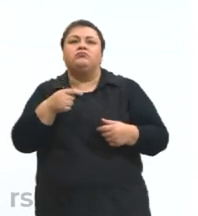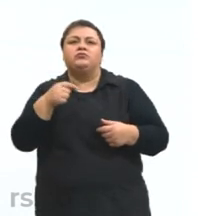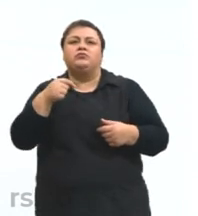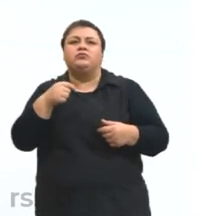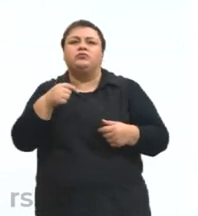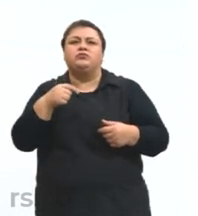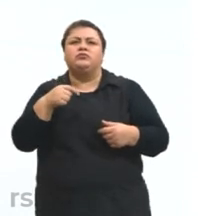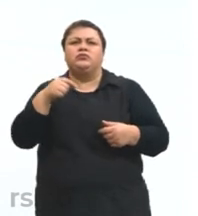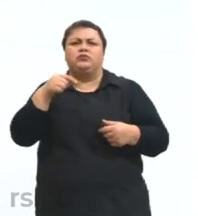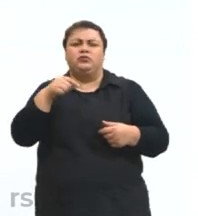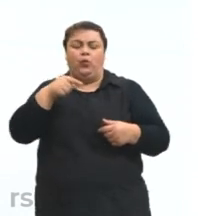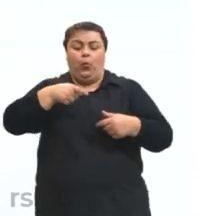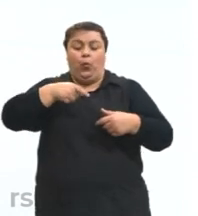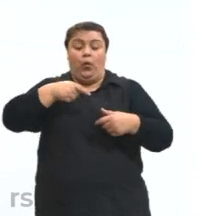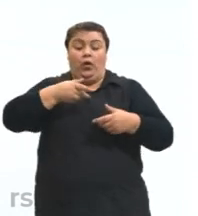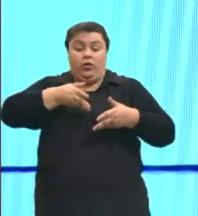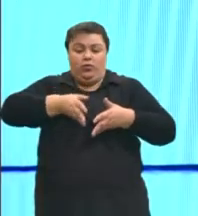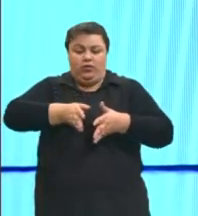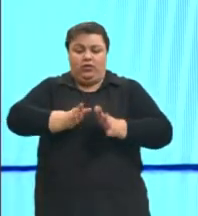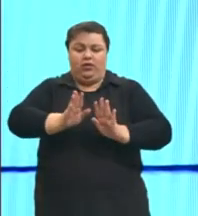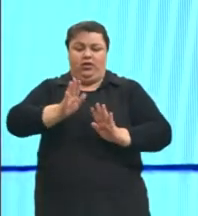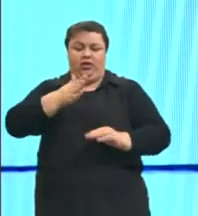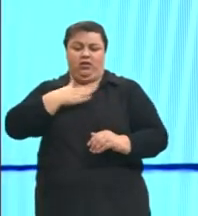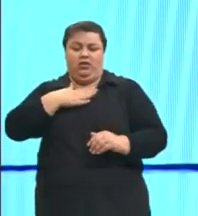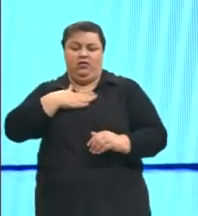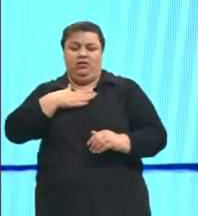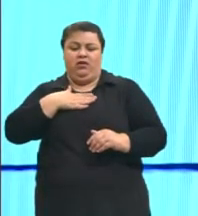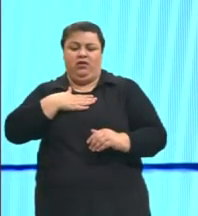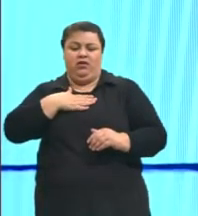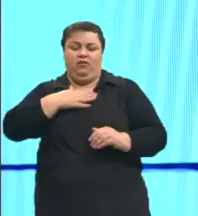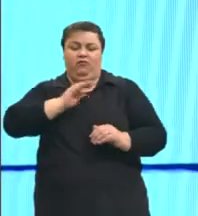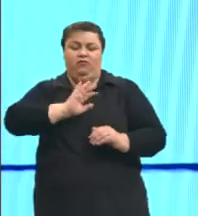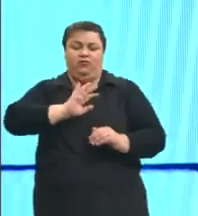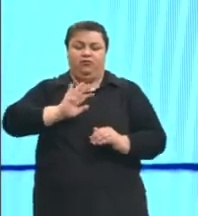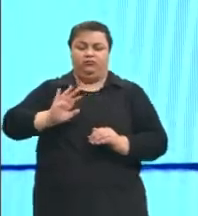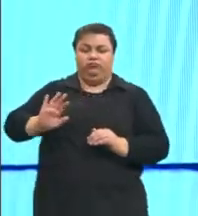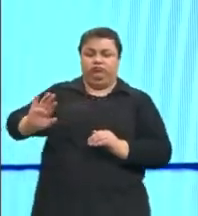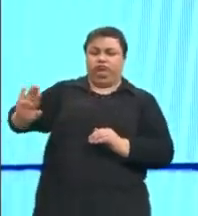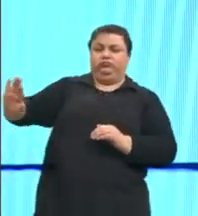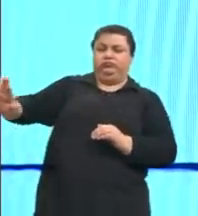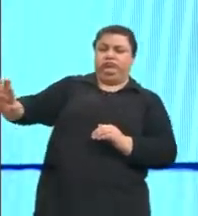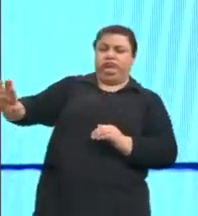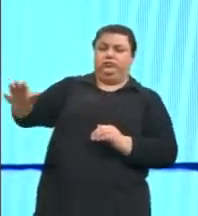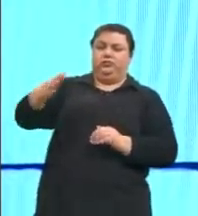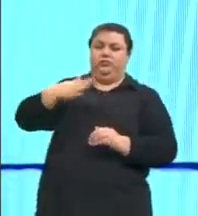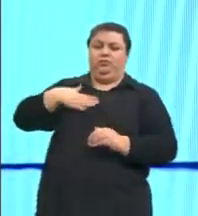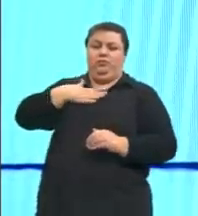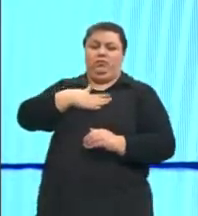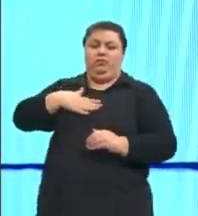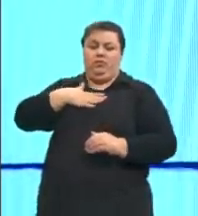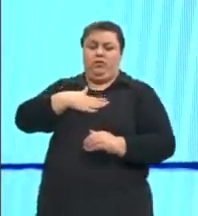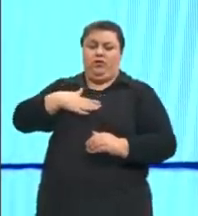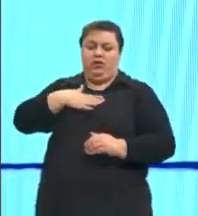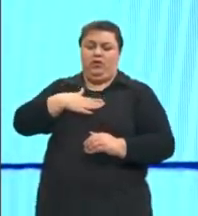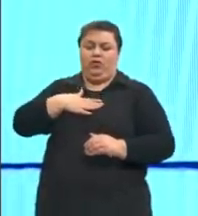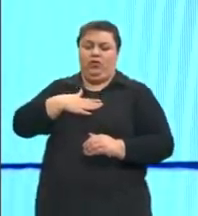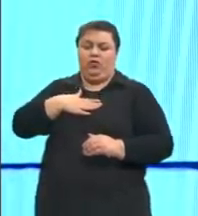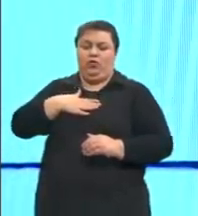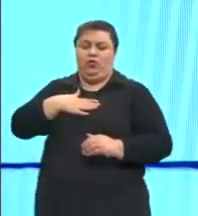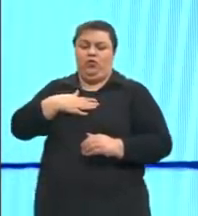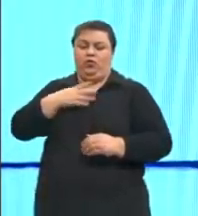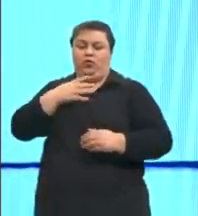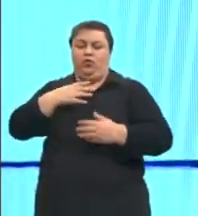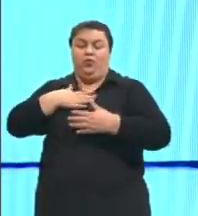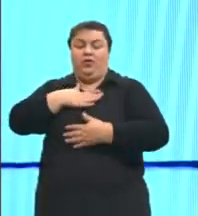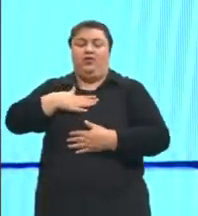o neném nascer renunciarei aos prazeres mundanos. É uma mãe que está chocando um ovo. Quando o